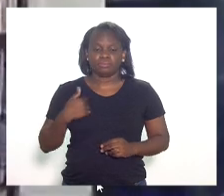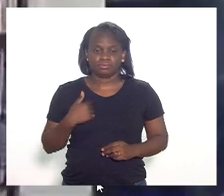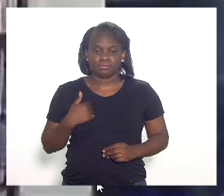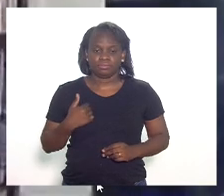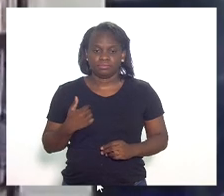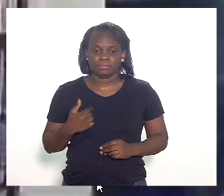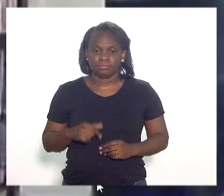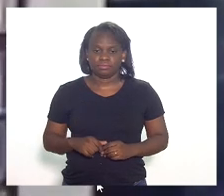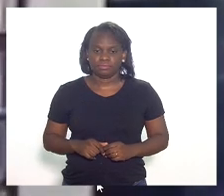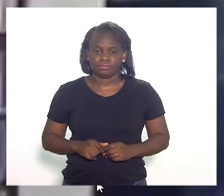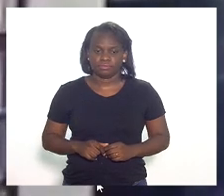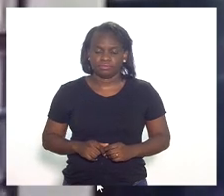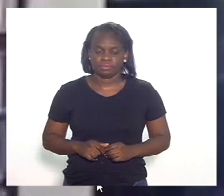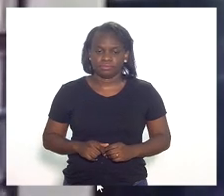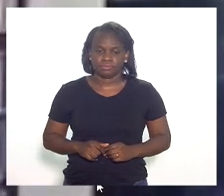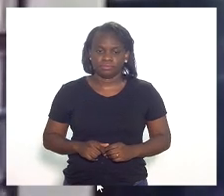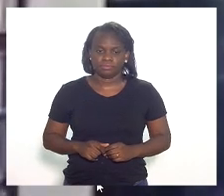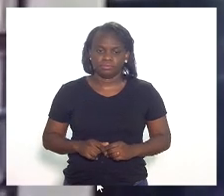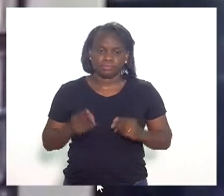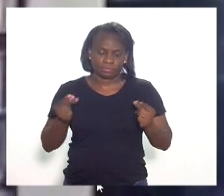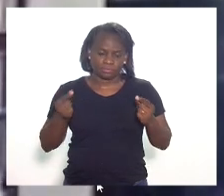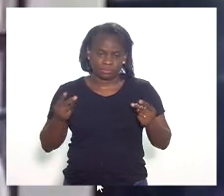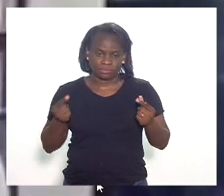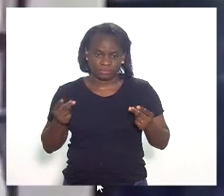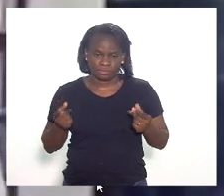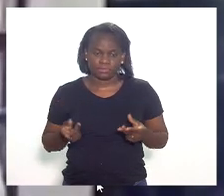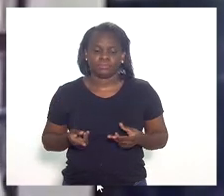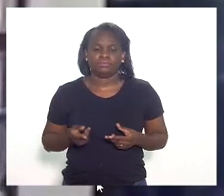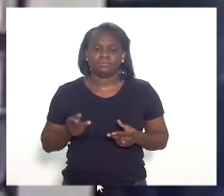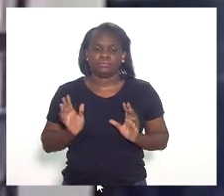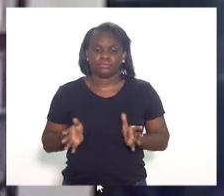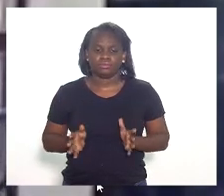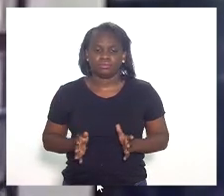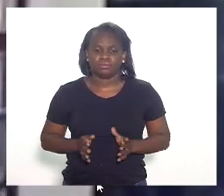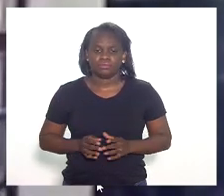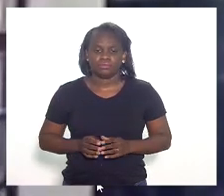há bastante tempo que venho